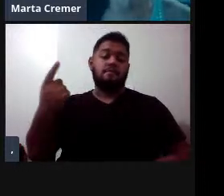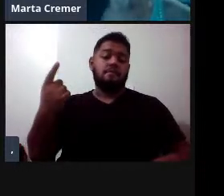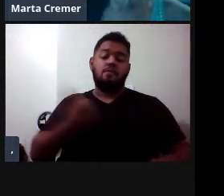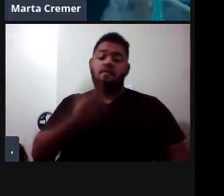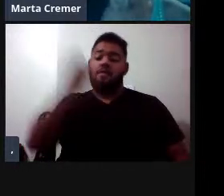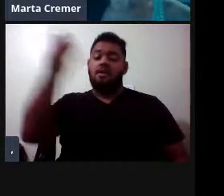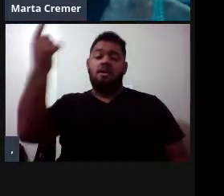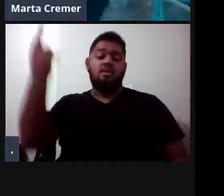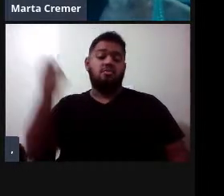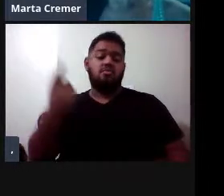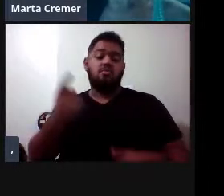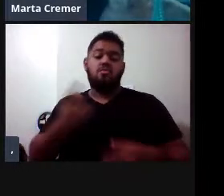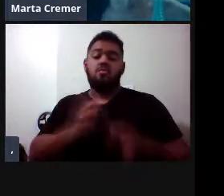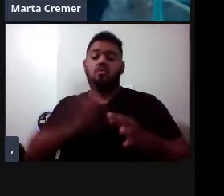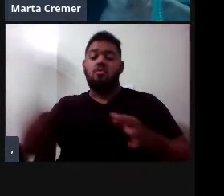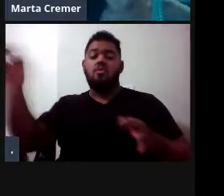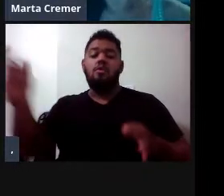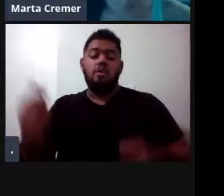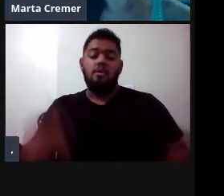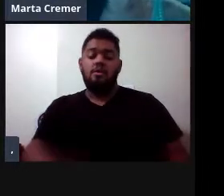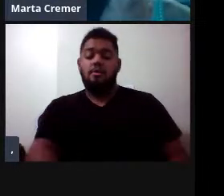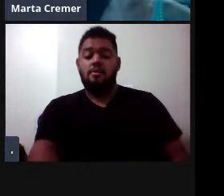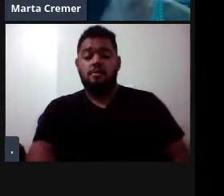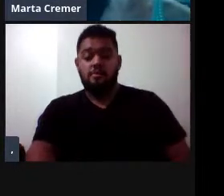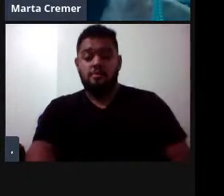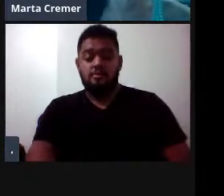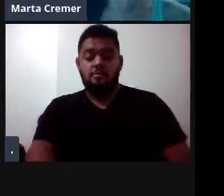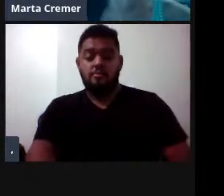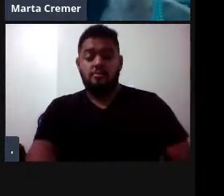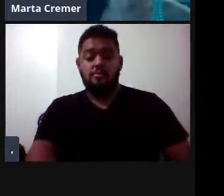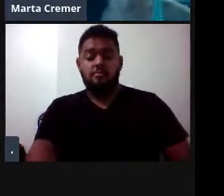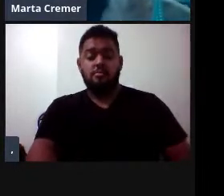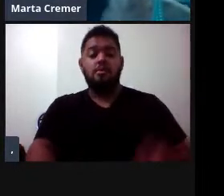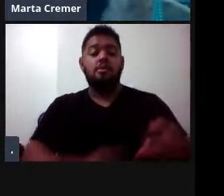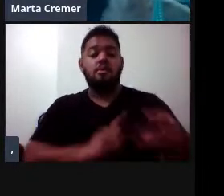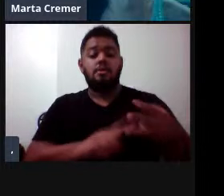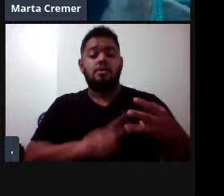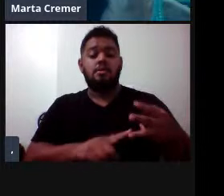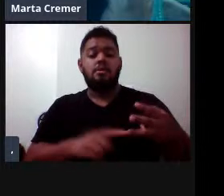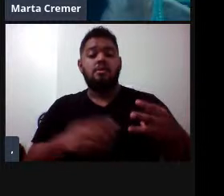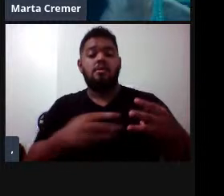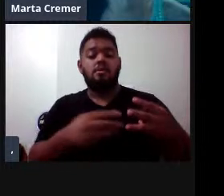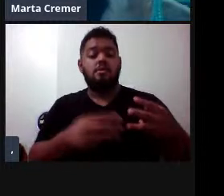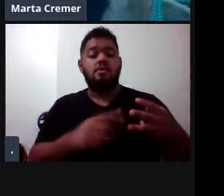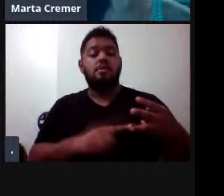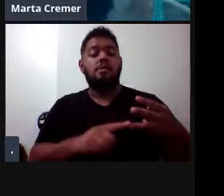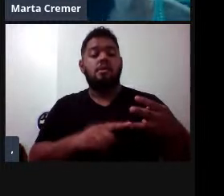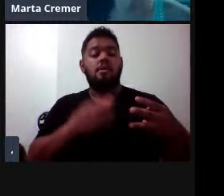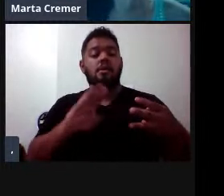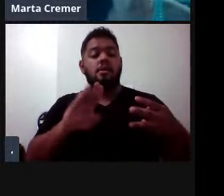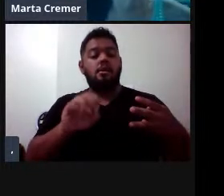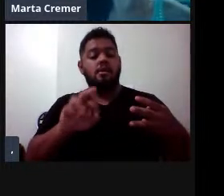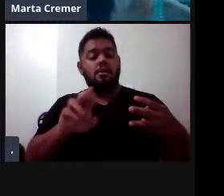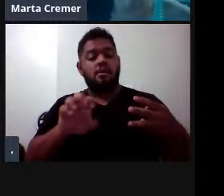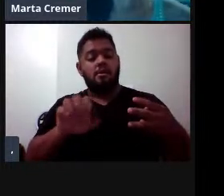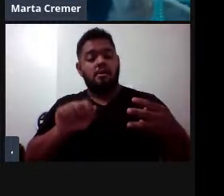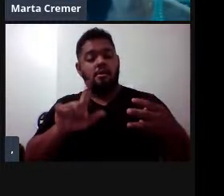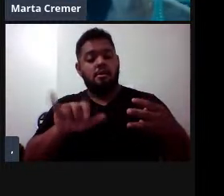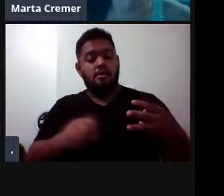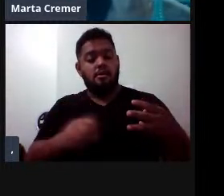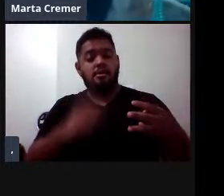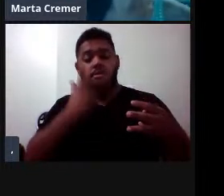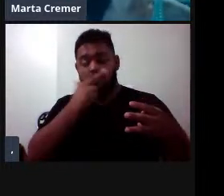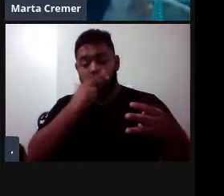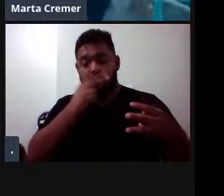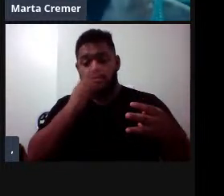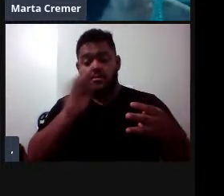né, e a terceira maior que é a baleia ceia, borealis, então, com uma distribuição bem parecida com a fin, né,